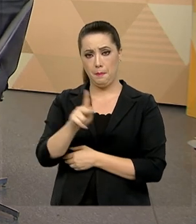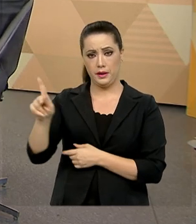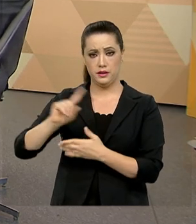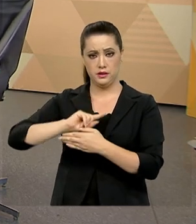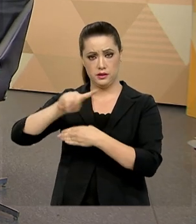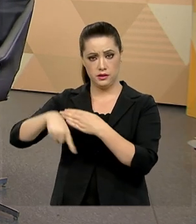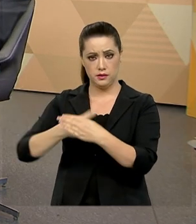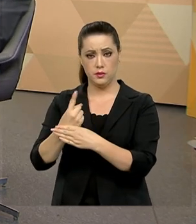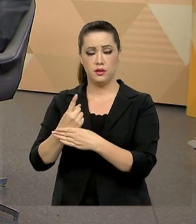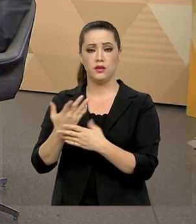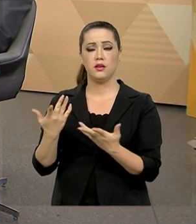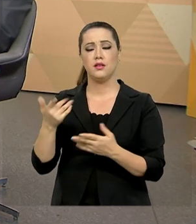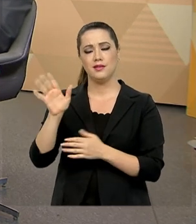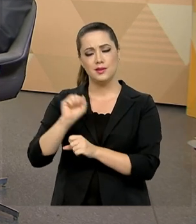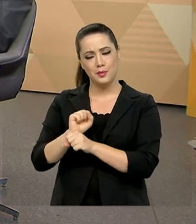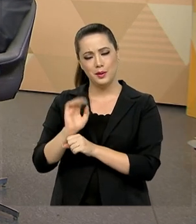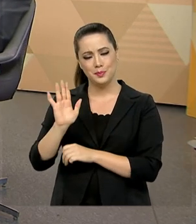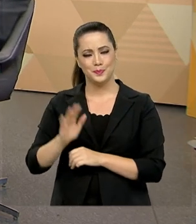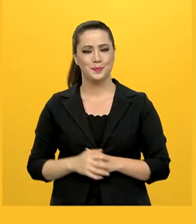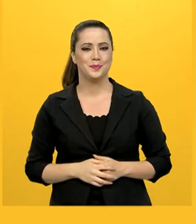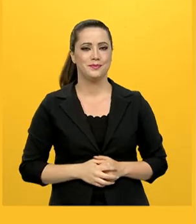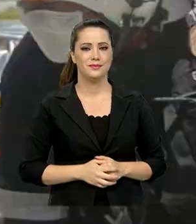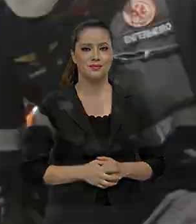presidente da CAPES. Não saia daí.